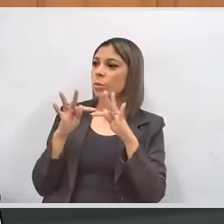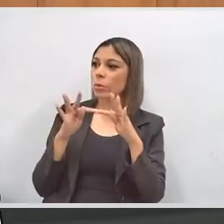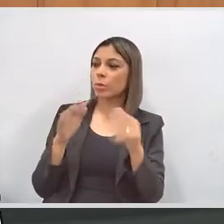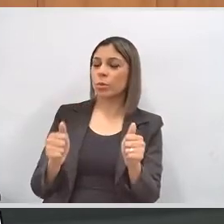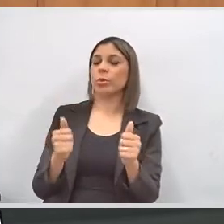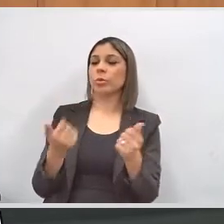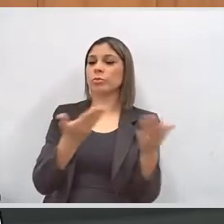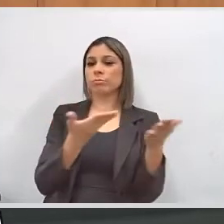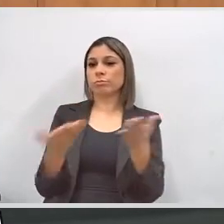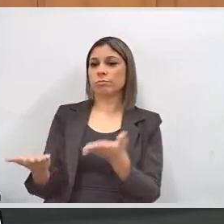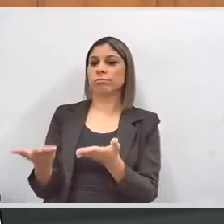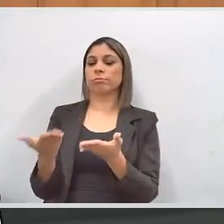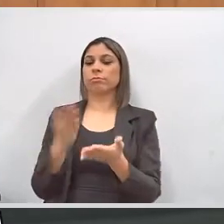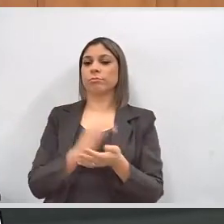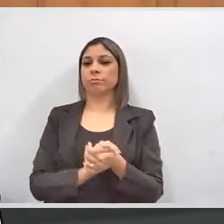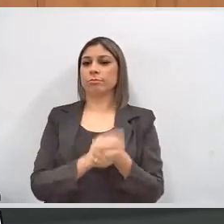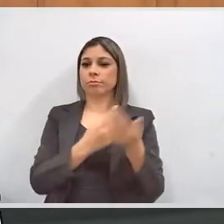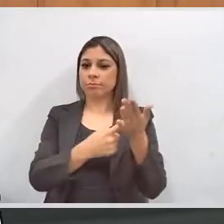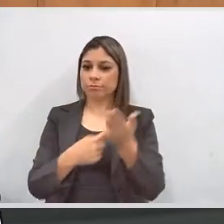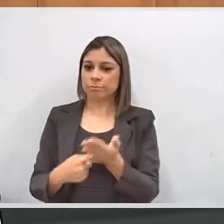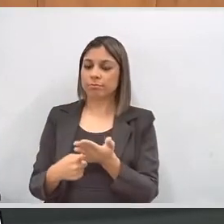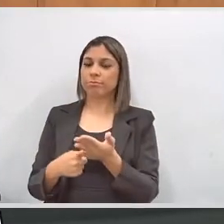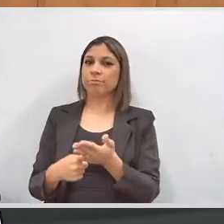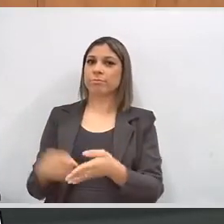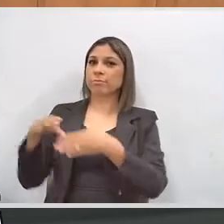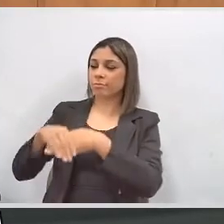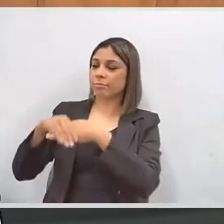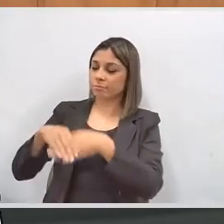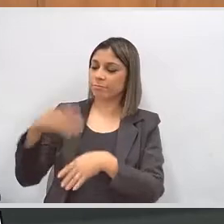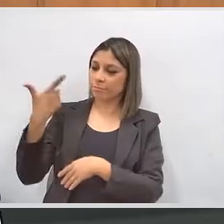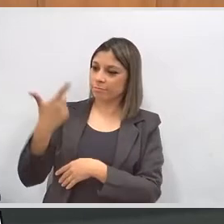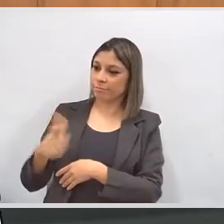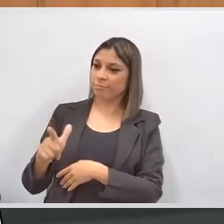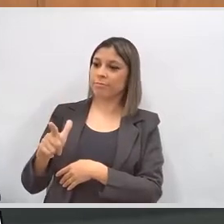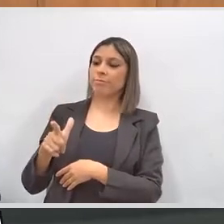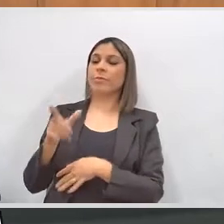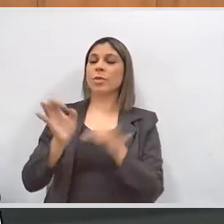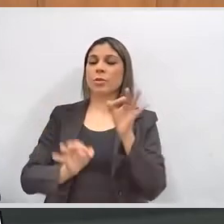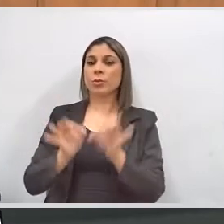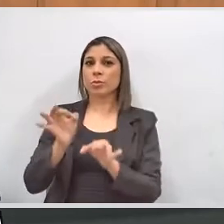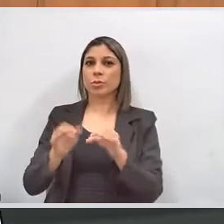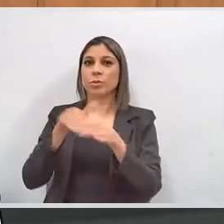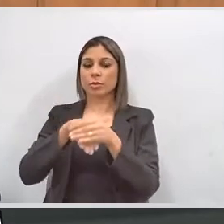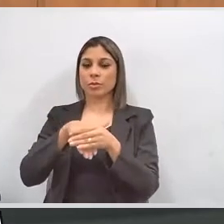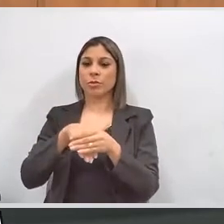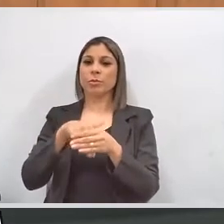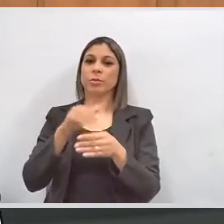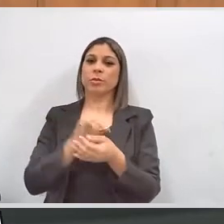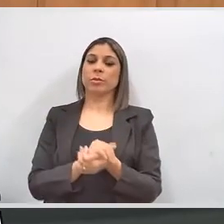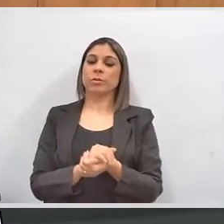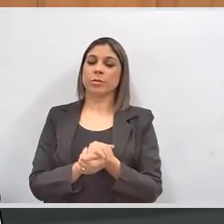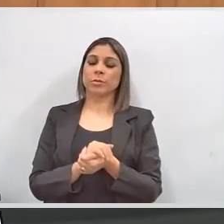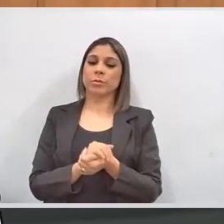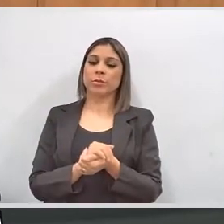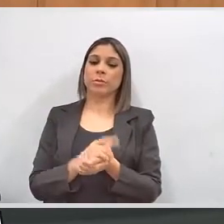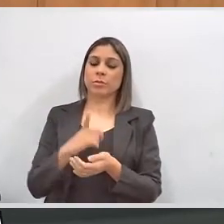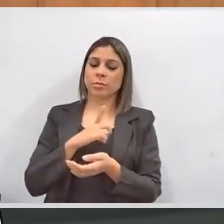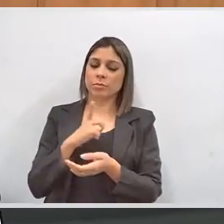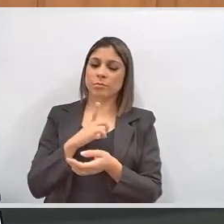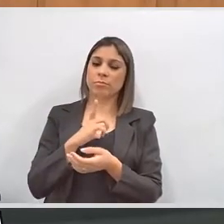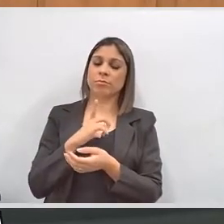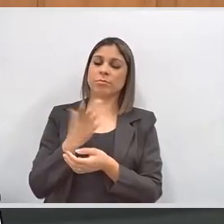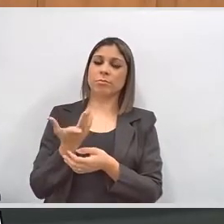agradecer a presença de todos os senhores e senhoras convidadas e saudar, mais uma vez, a Justiça Eleitoral pelo esmero em